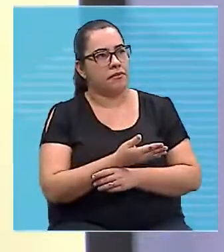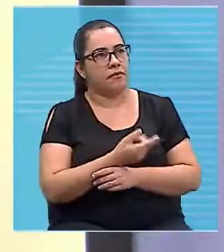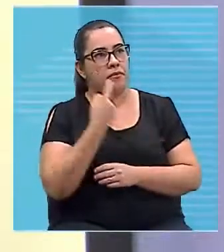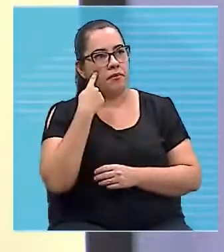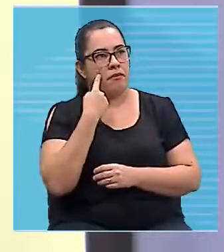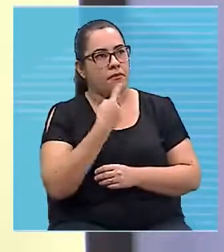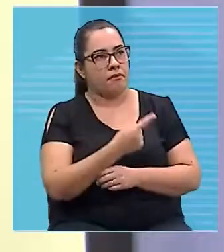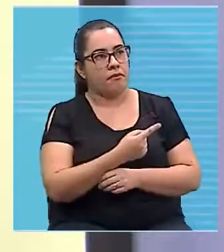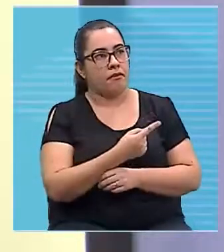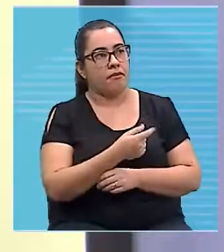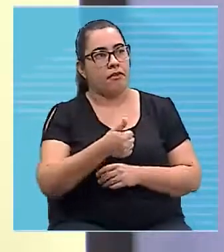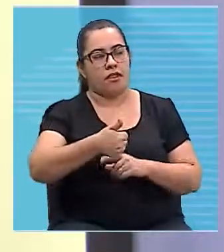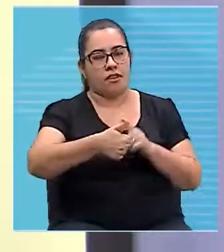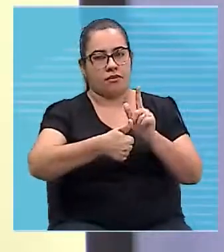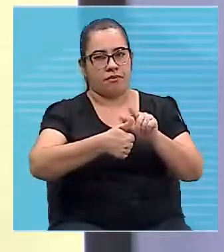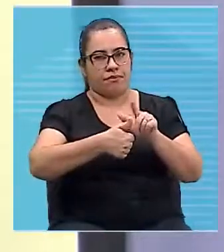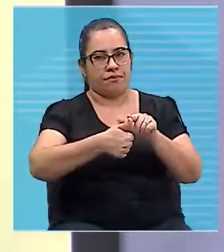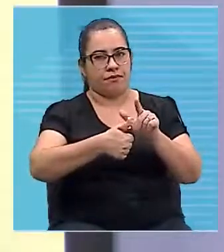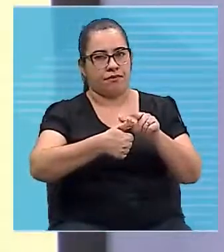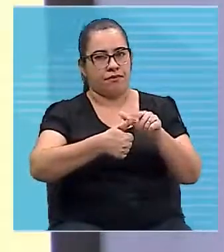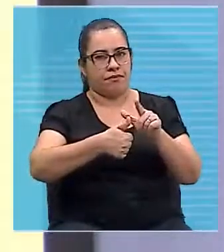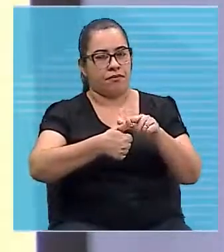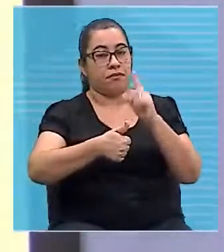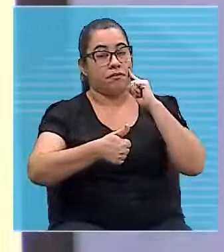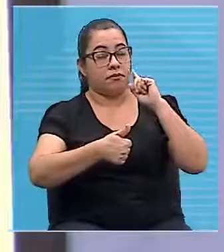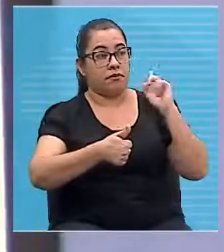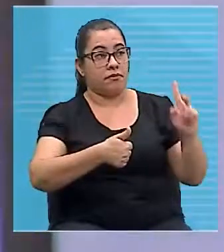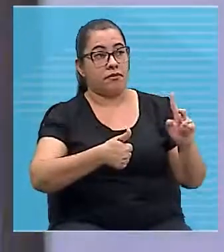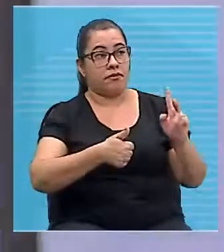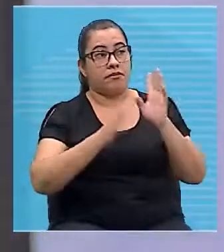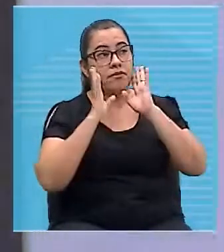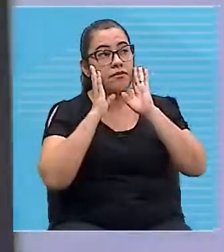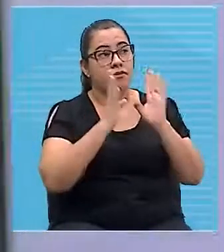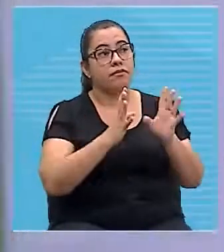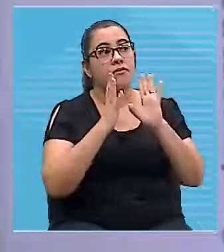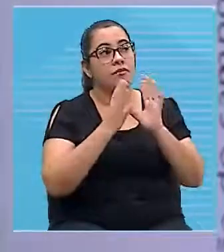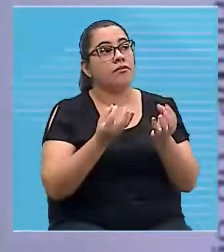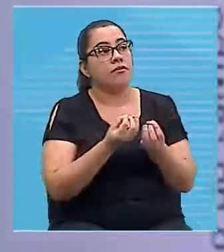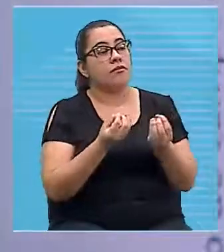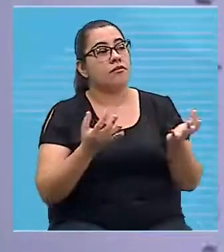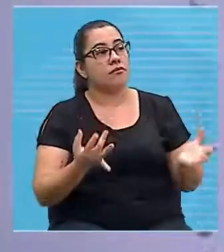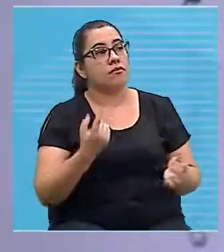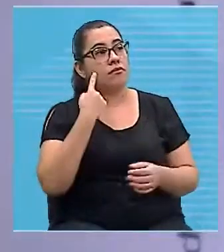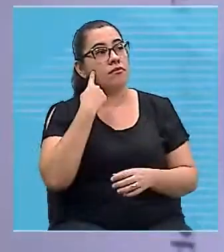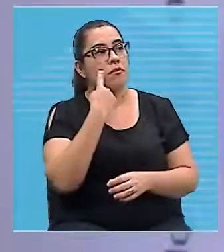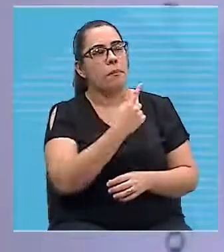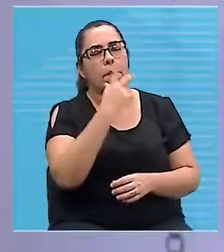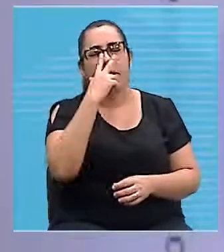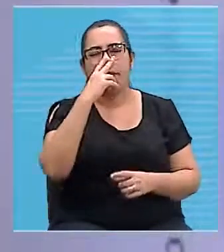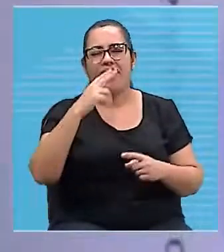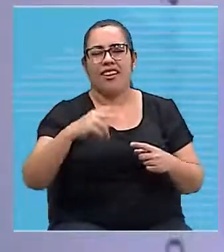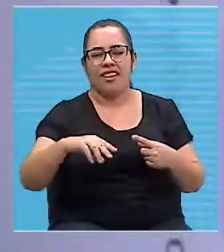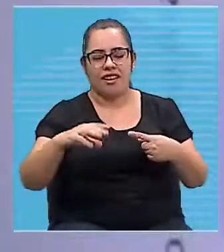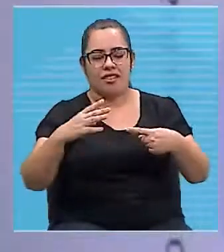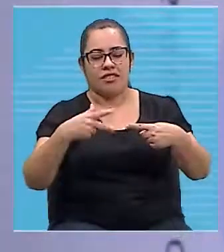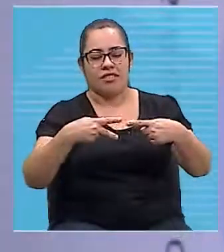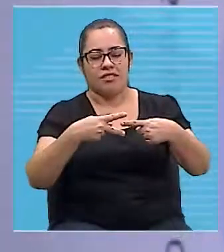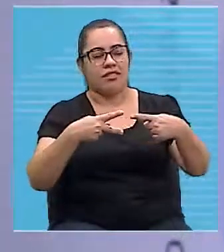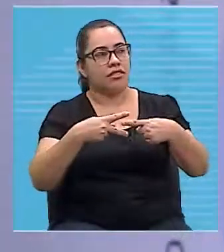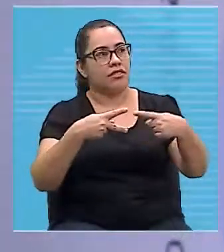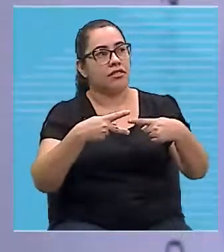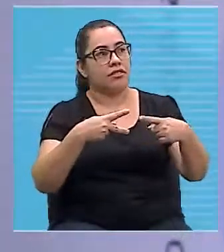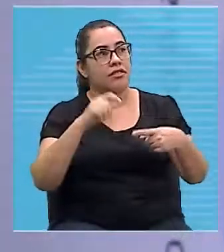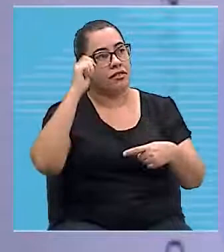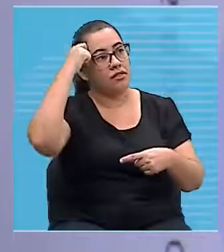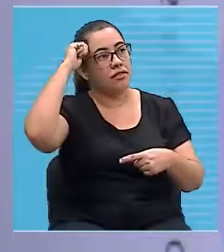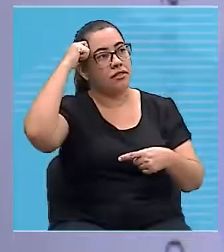Observa que o meu polegar para essa primeira situação, ele está seguindo a setinha preta. olha